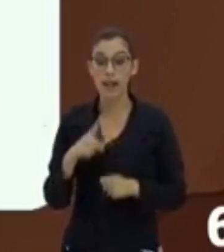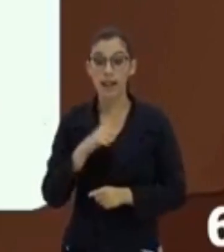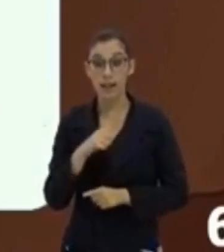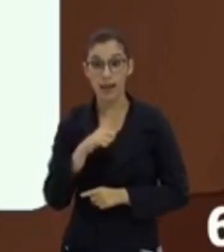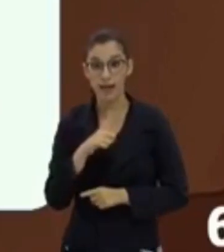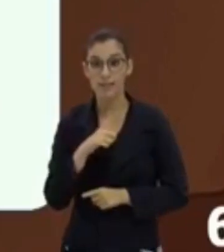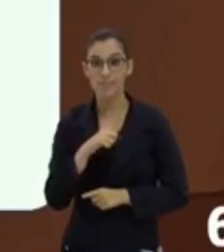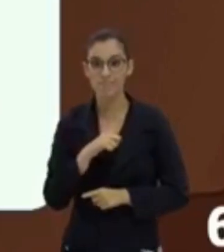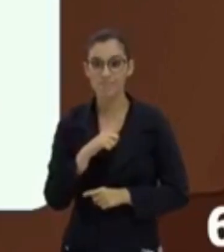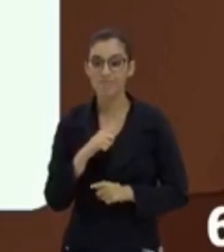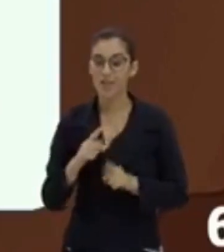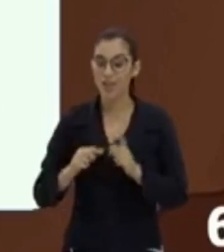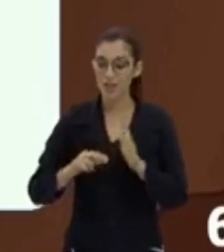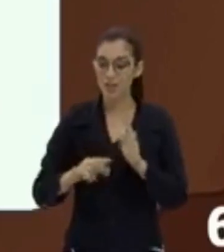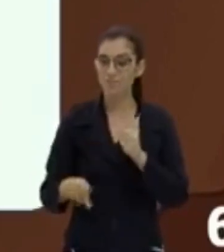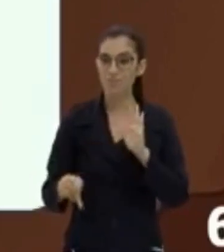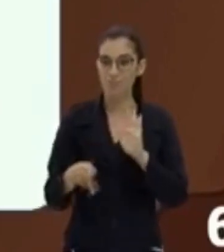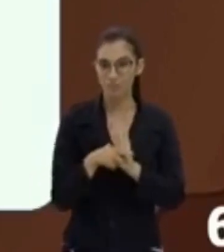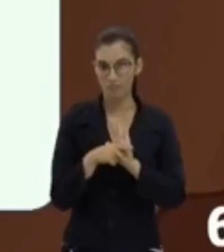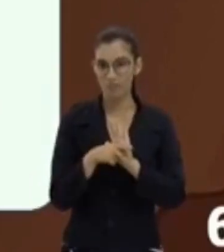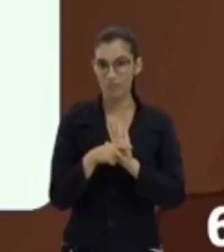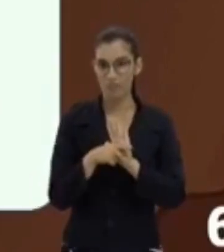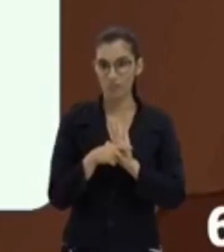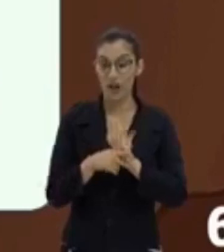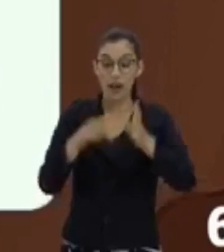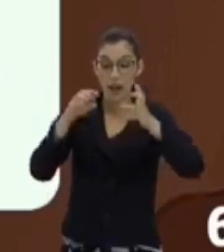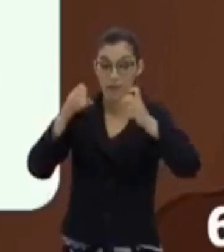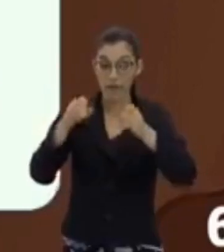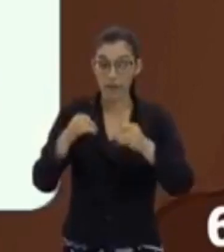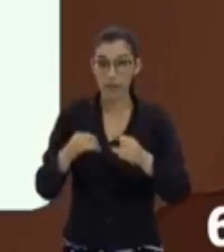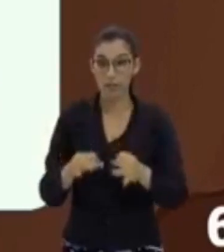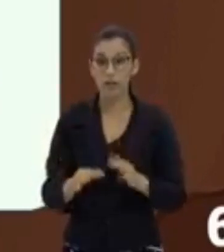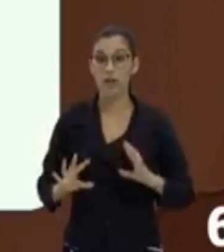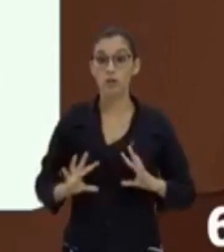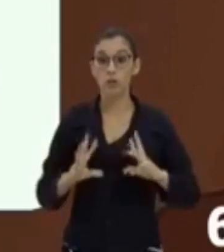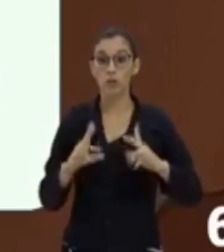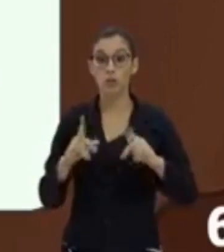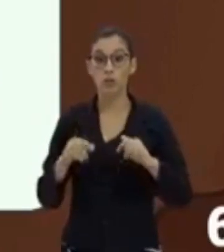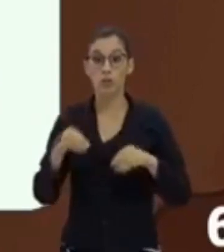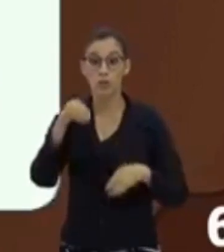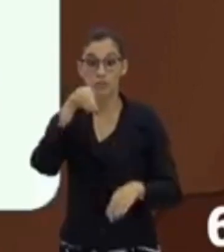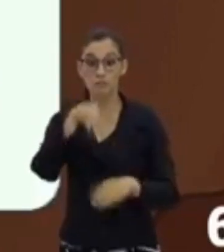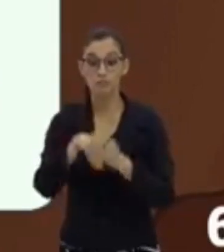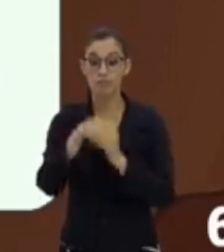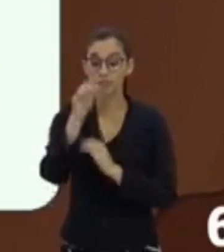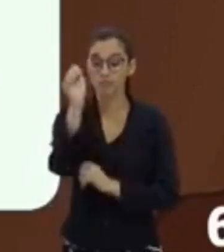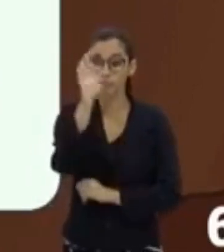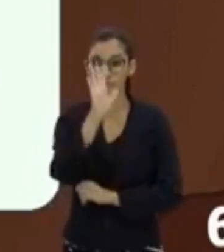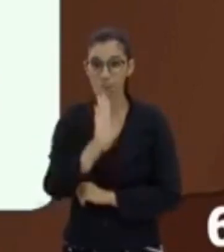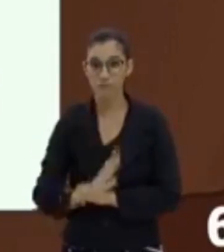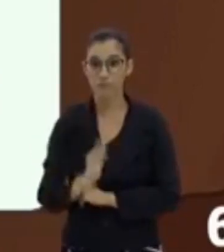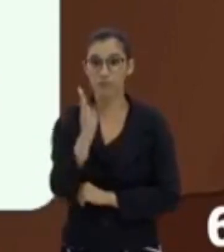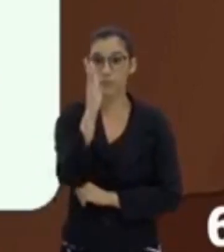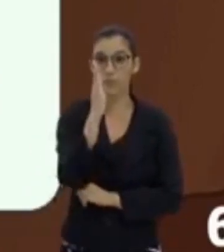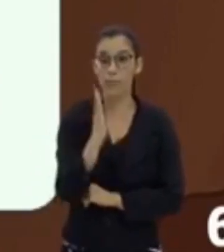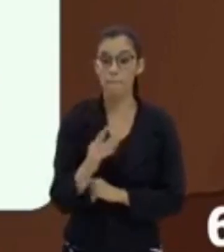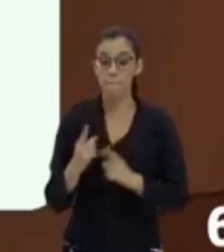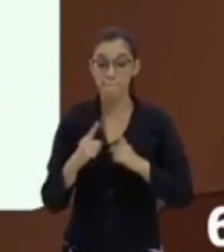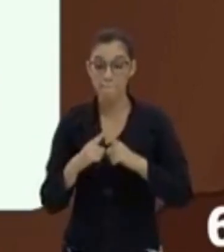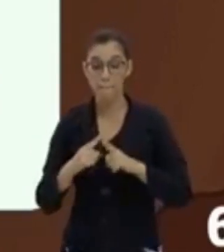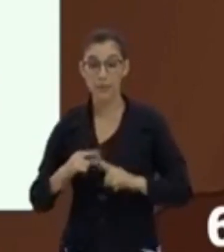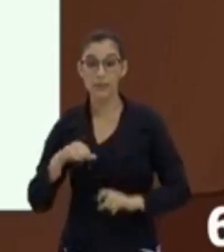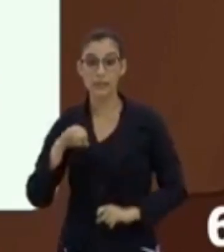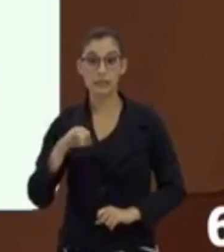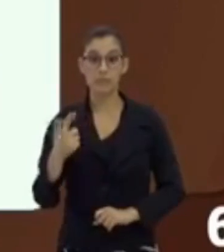Ou seja, ela vai te explicar todos esses elementos que estão presentes no mapa, mas se você não tiver a legenda,